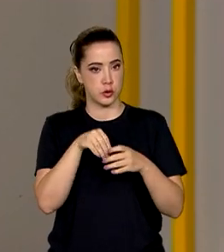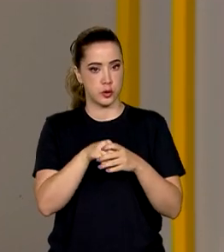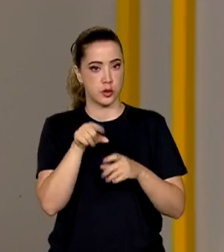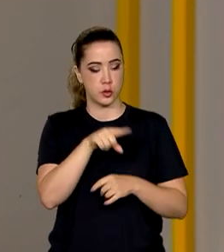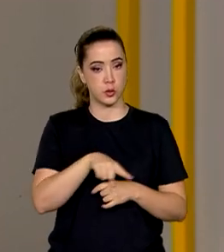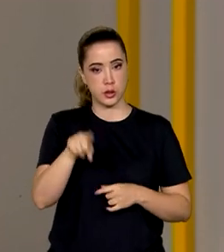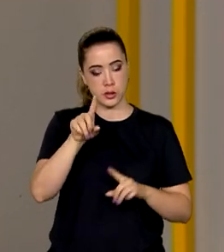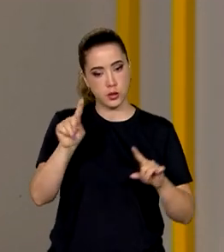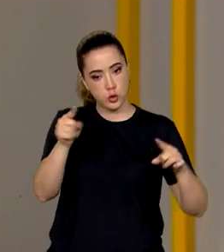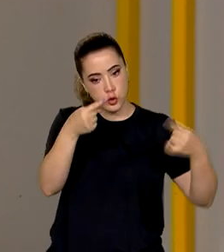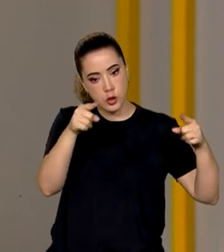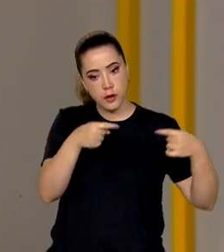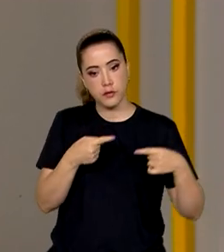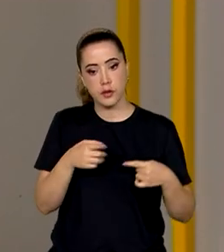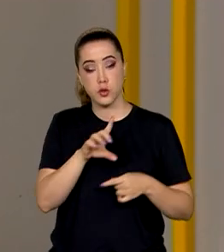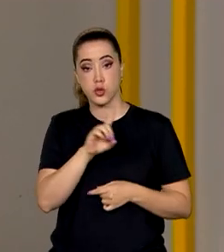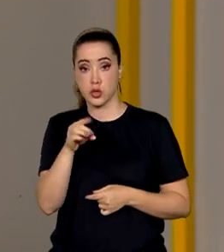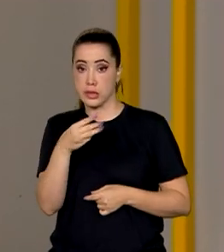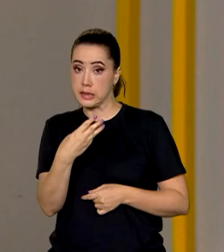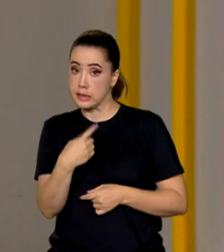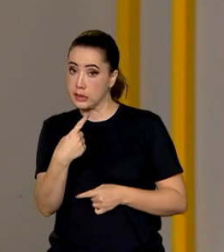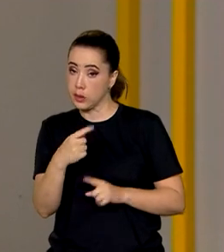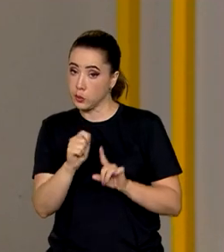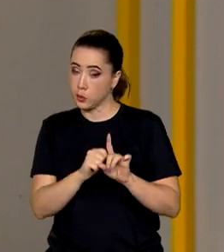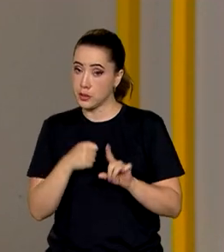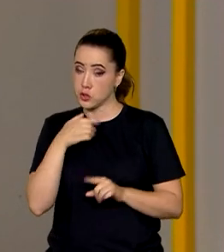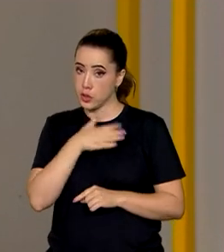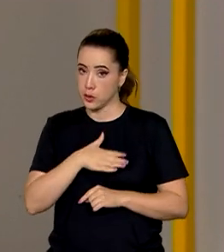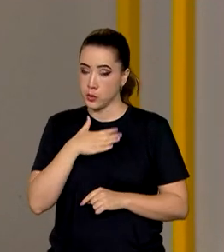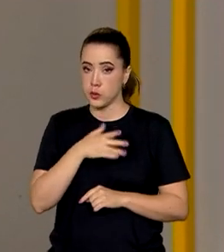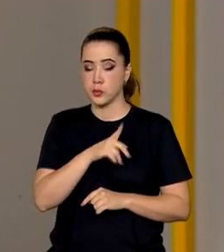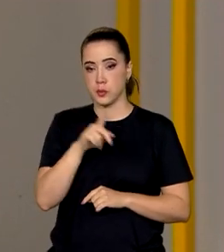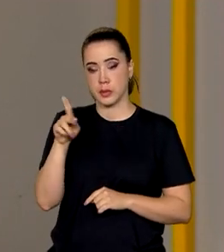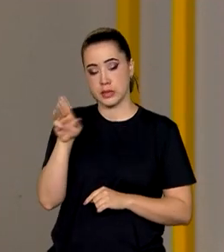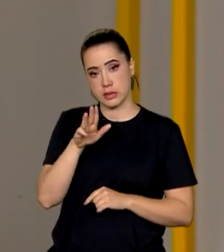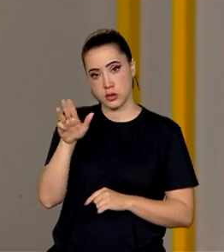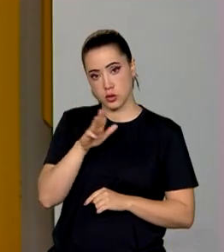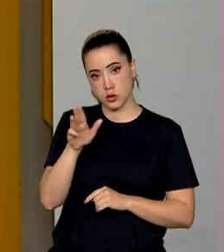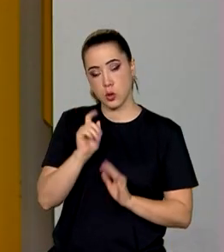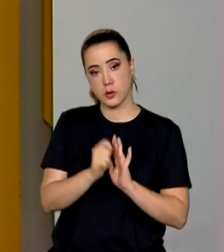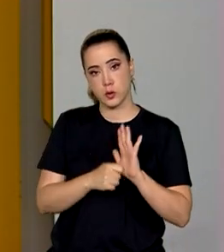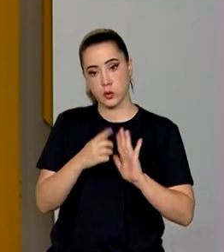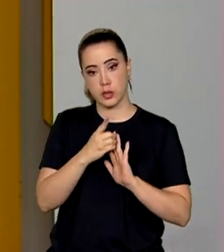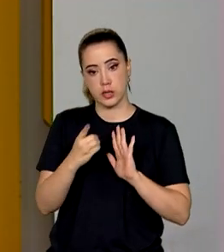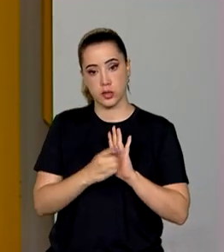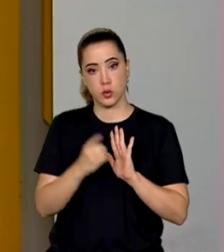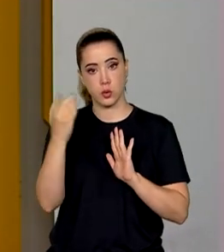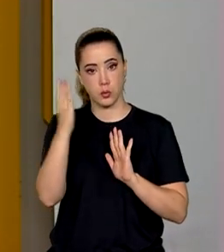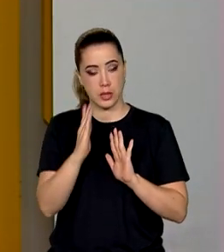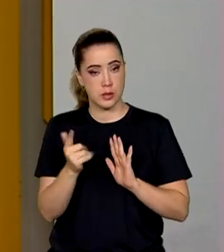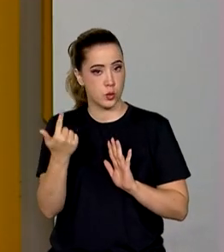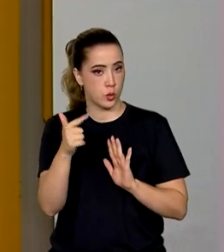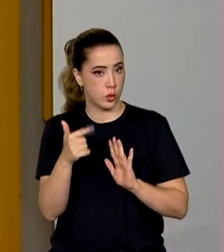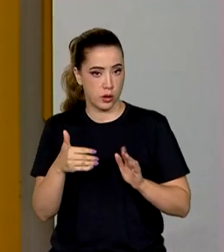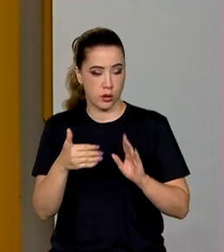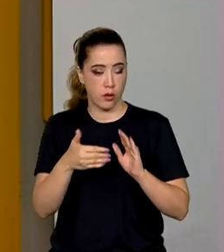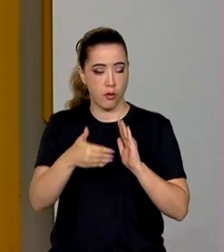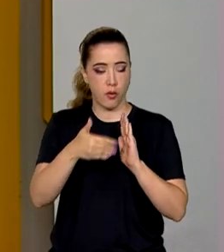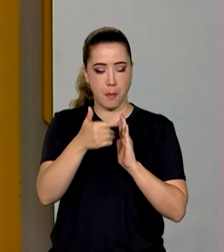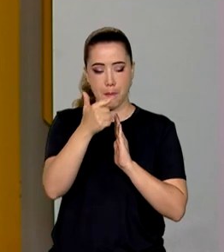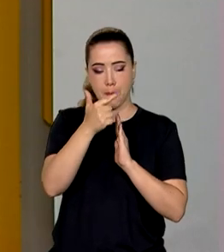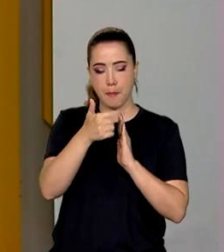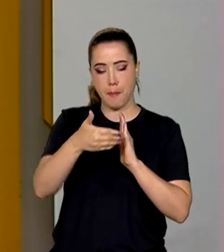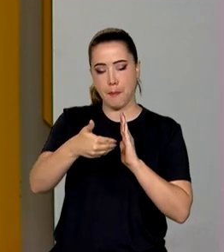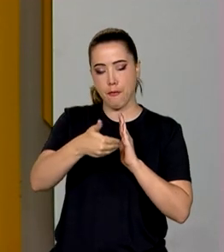grandes desafios. No último dia 31 de agosto, o presidente Lula assinou o decreto do Brasil Sem Fome. Esse que é um plano fundamental. O